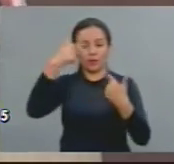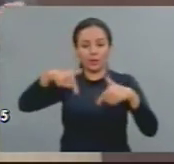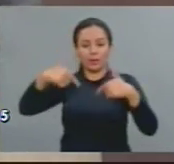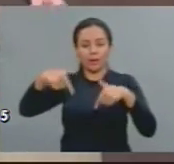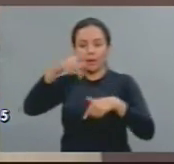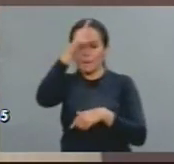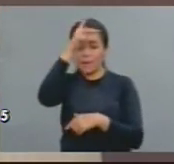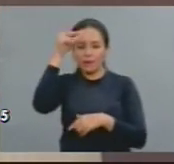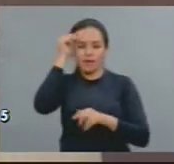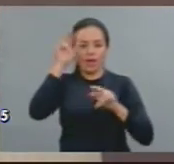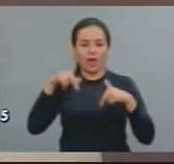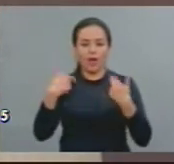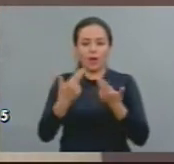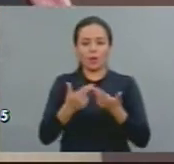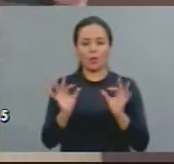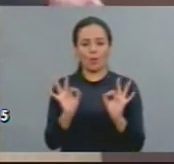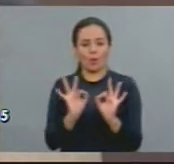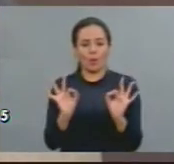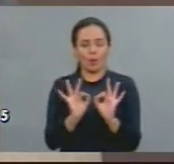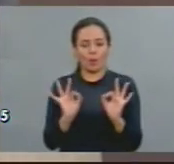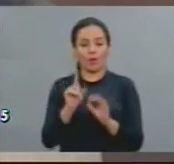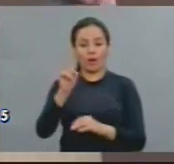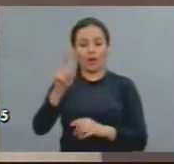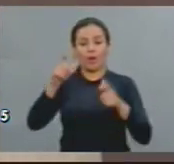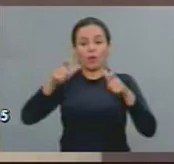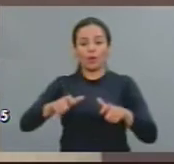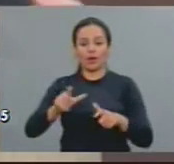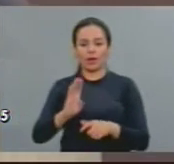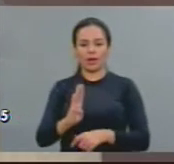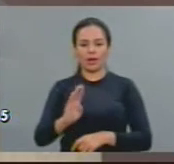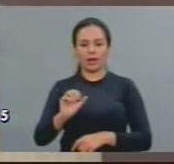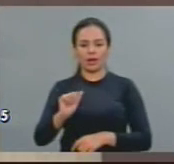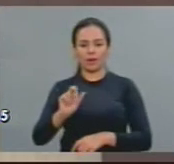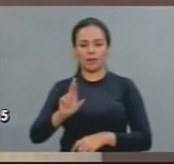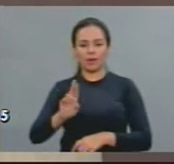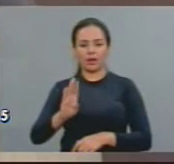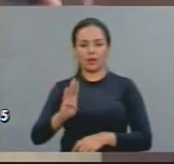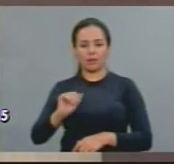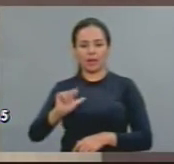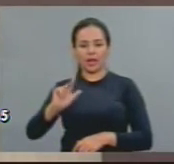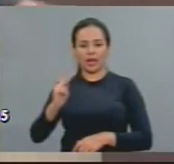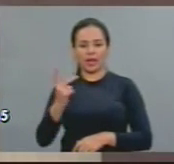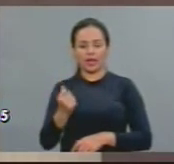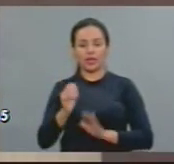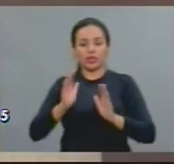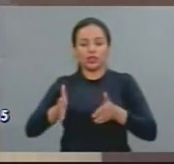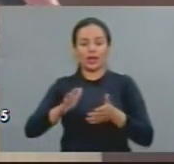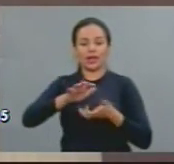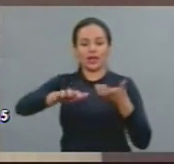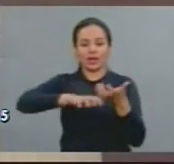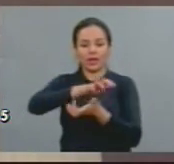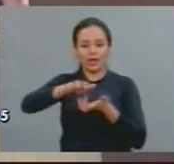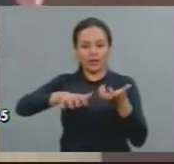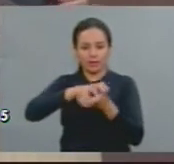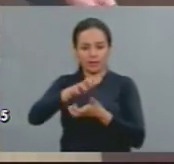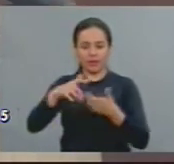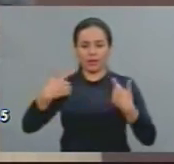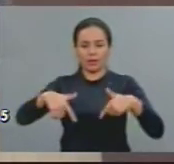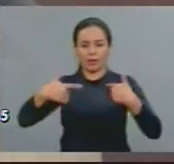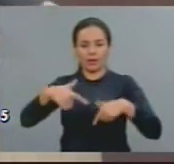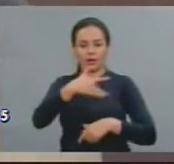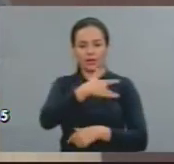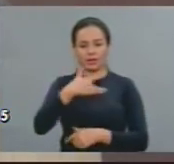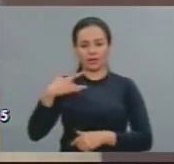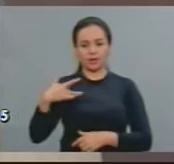Barbalha, mais de 100 dias de greve dos servidores da saúde, também o